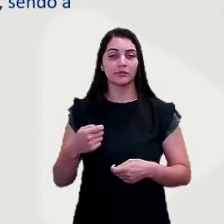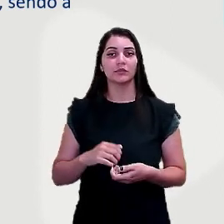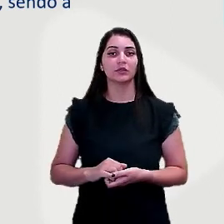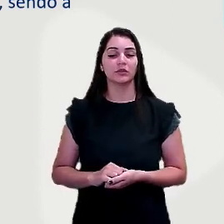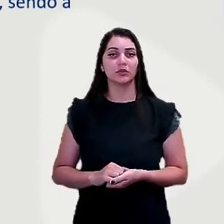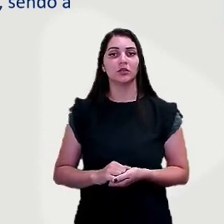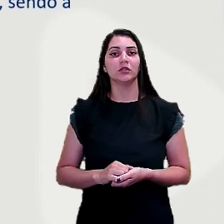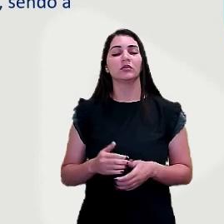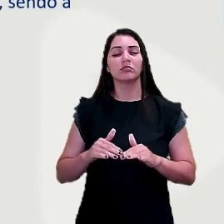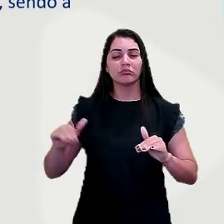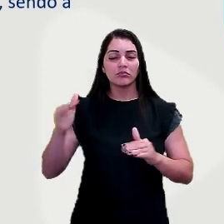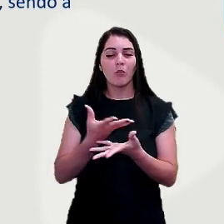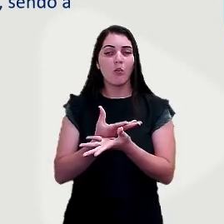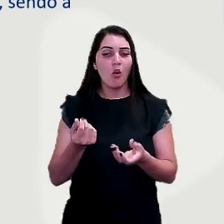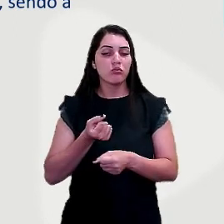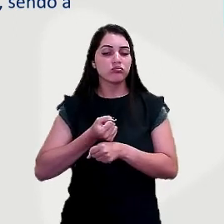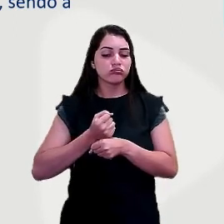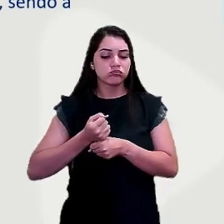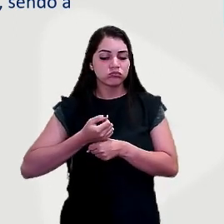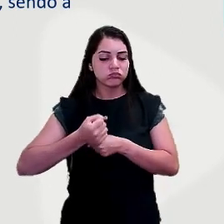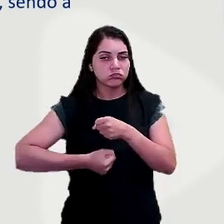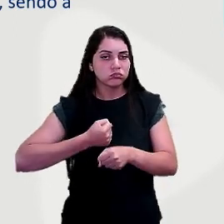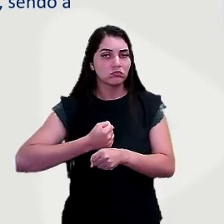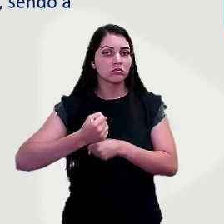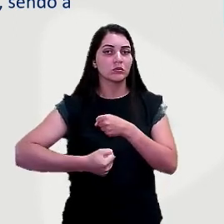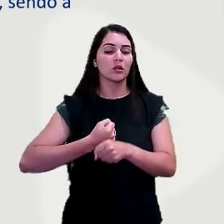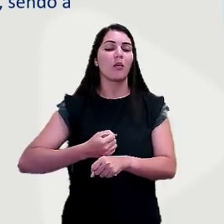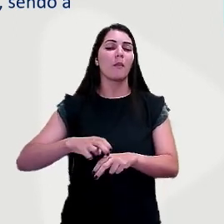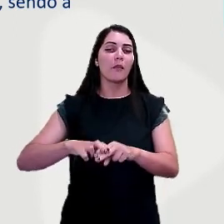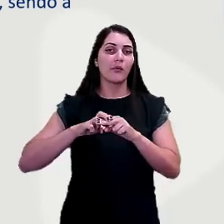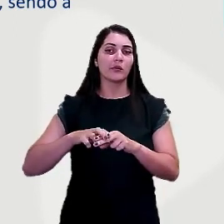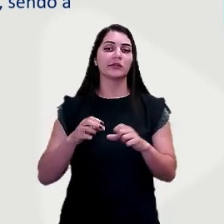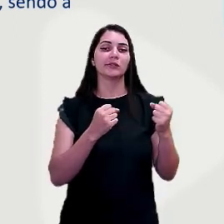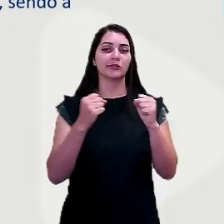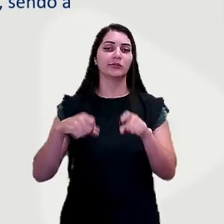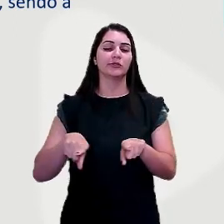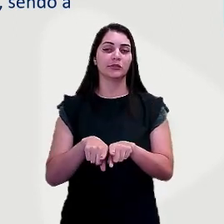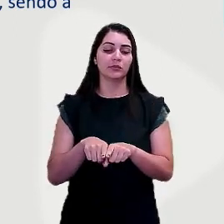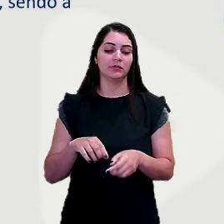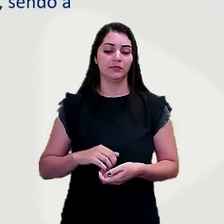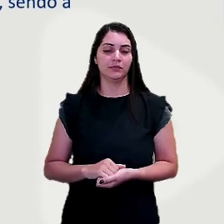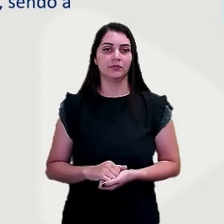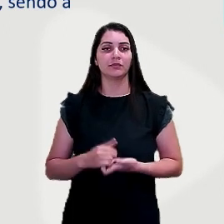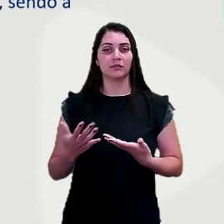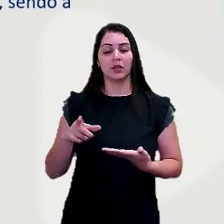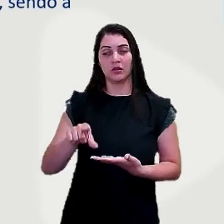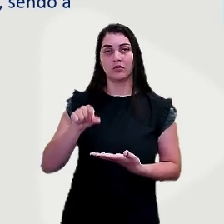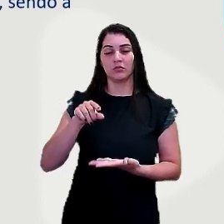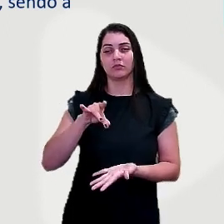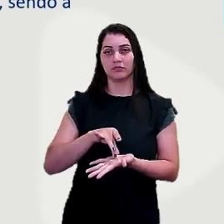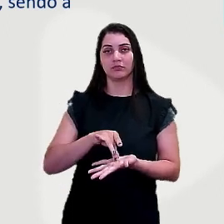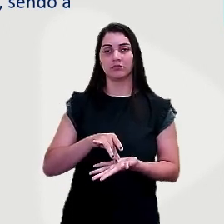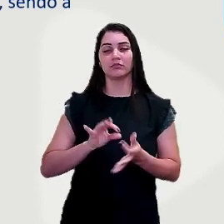muito nos últimos anos, nessa questão da indústria também. Então, a alternativa é